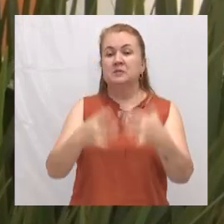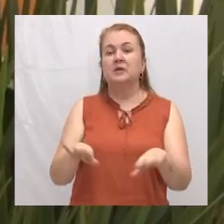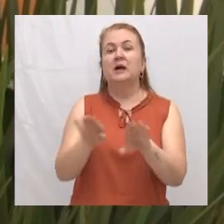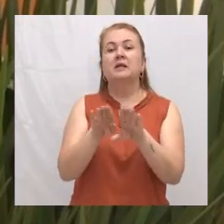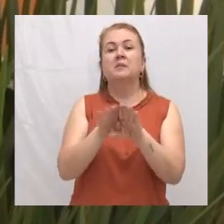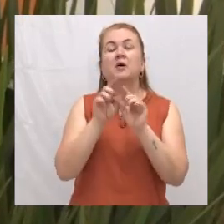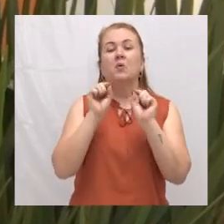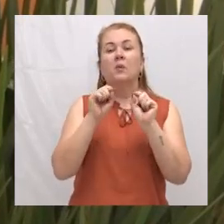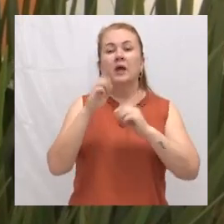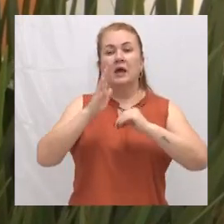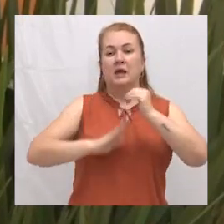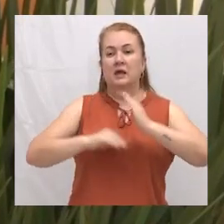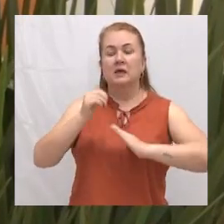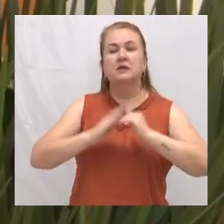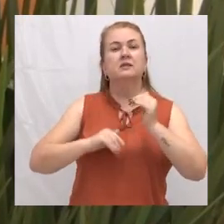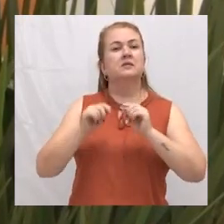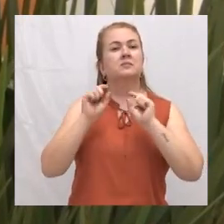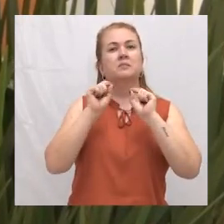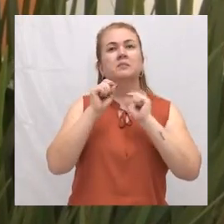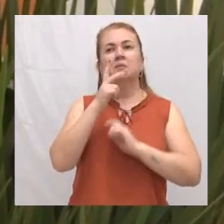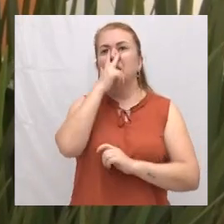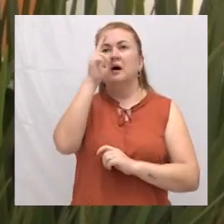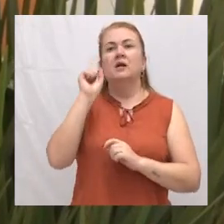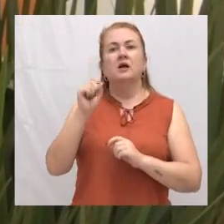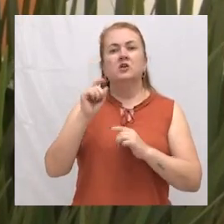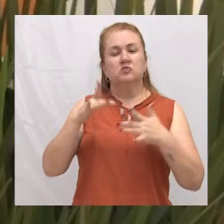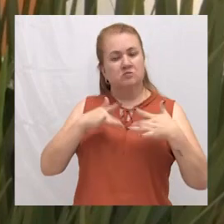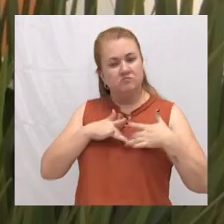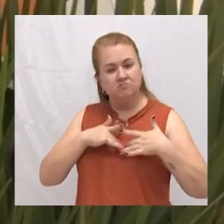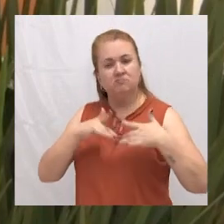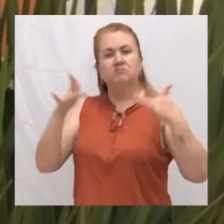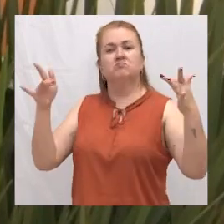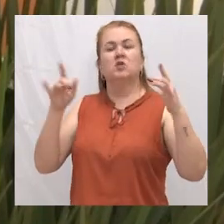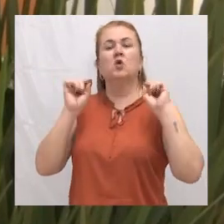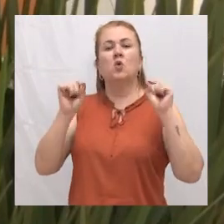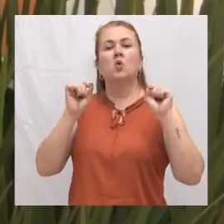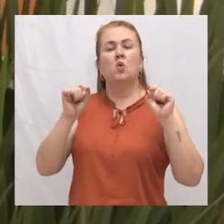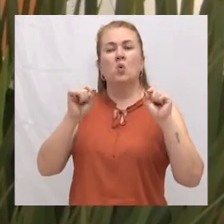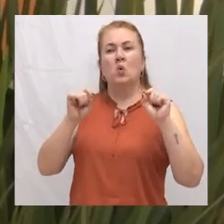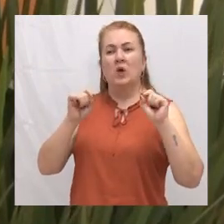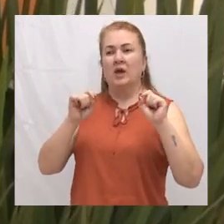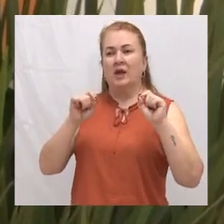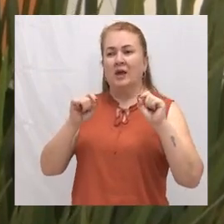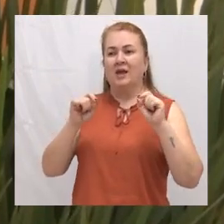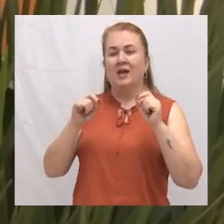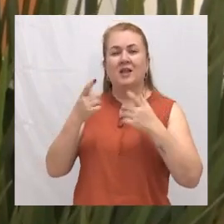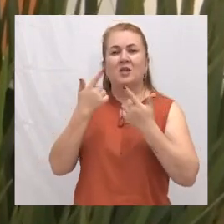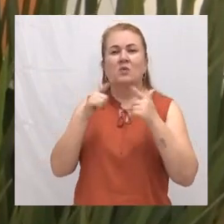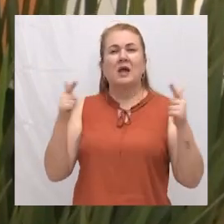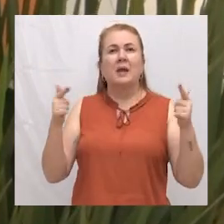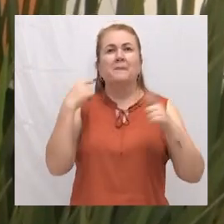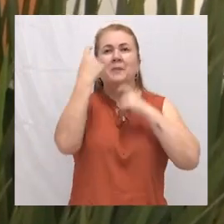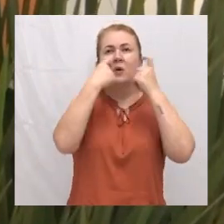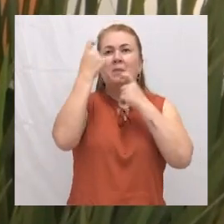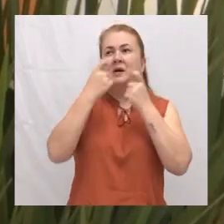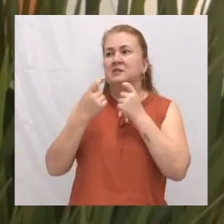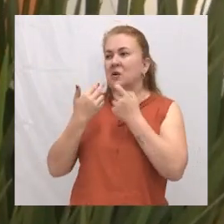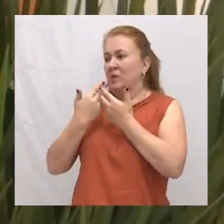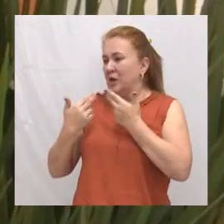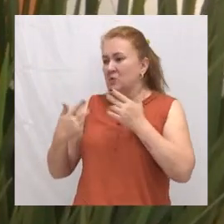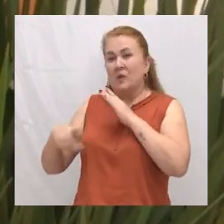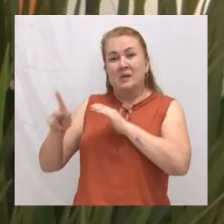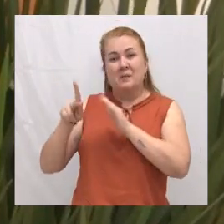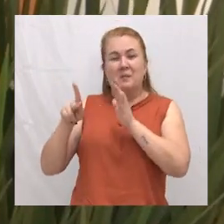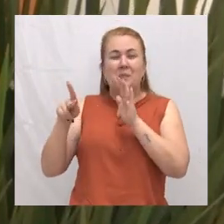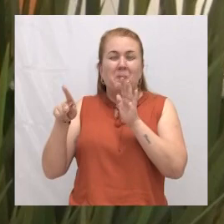profissionais, eles se abdicam da vida social e até mesmo do convívio familiar para estar prestando essa assistência de urgência e emergência para a